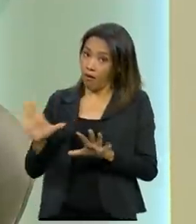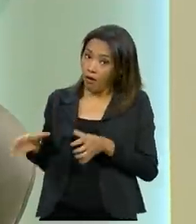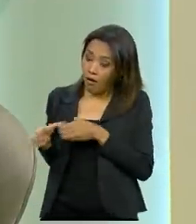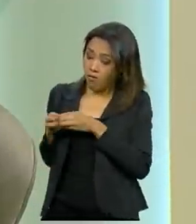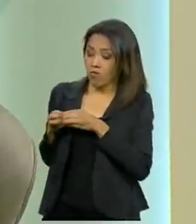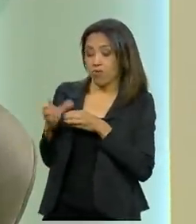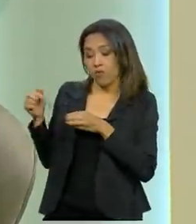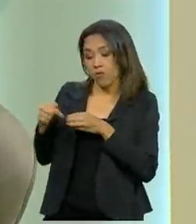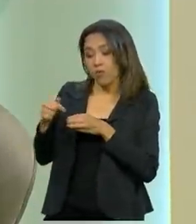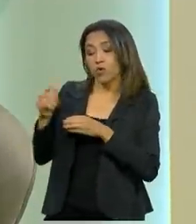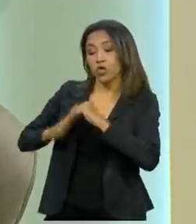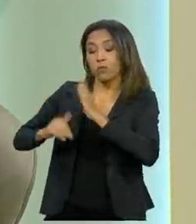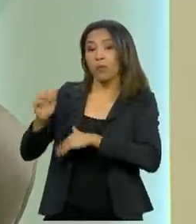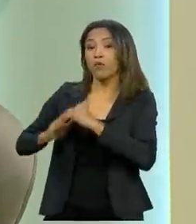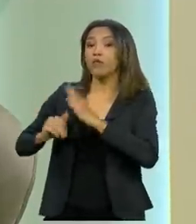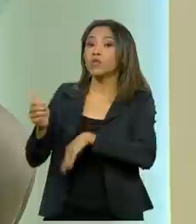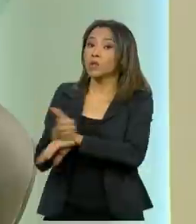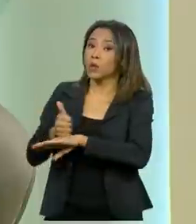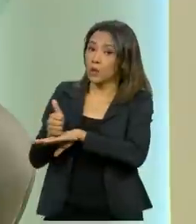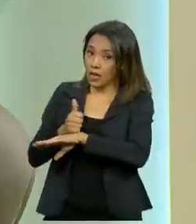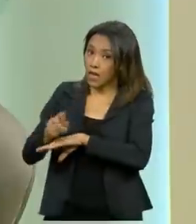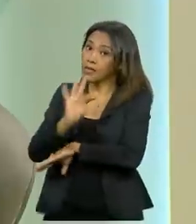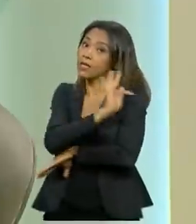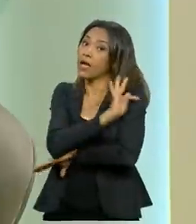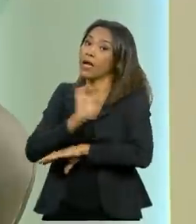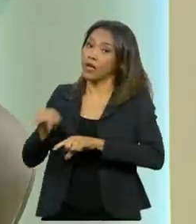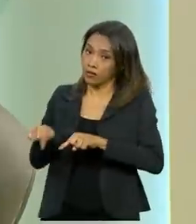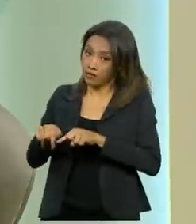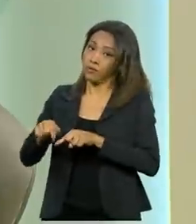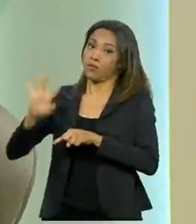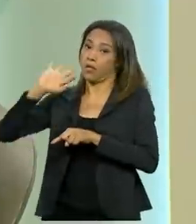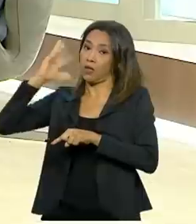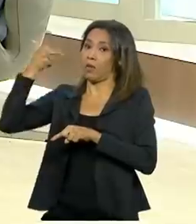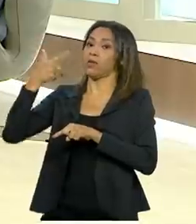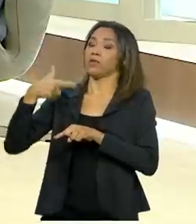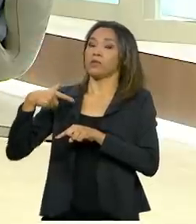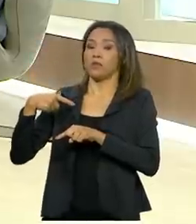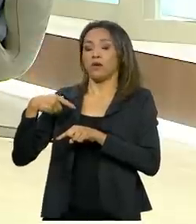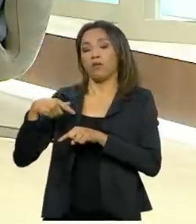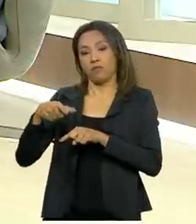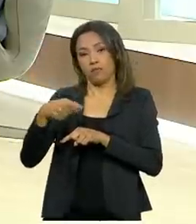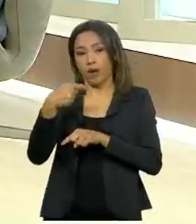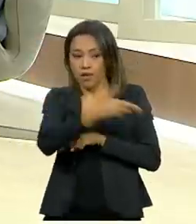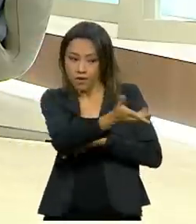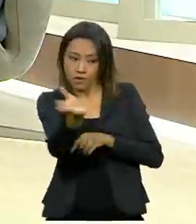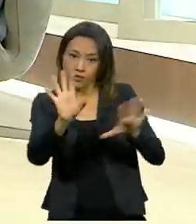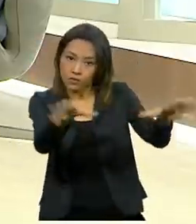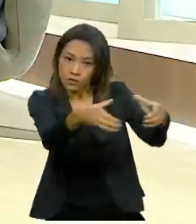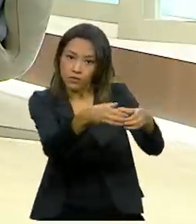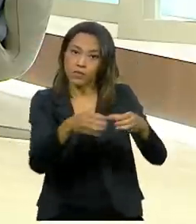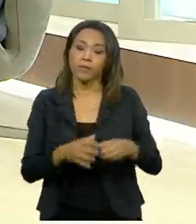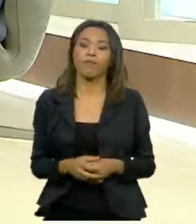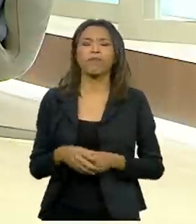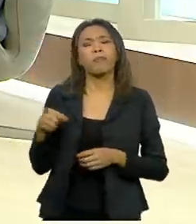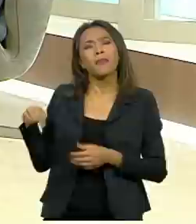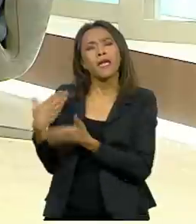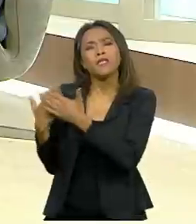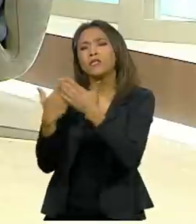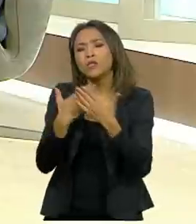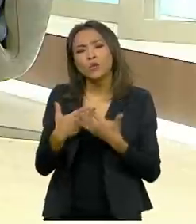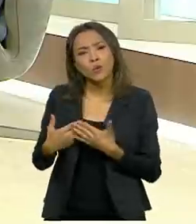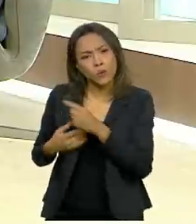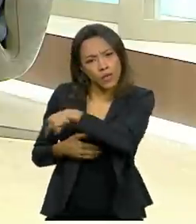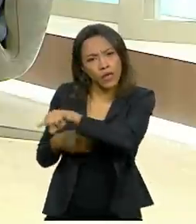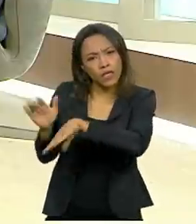a posição dos especialistas para se ampliar a vacinação para as 100 comorbidades. Dentro desses estudos que os especialistas estão